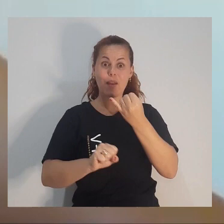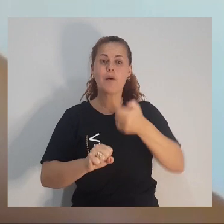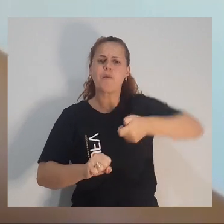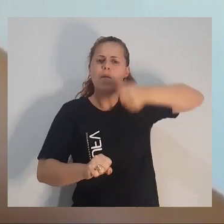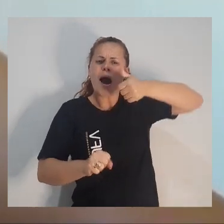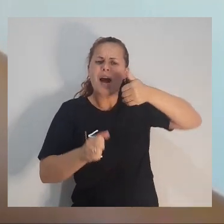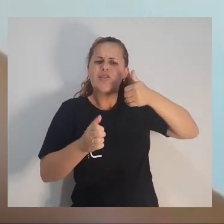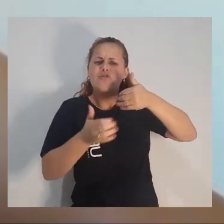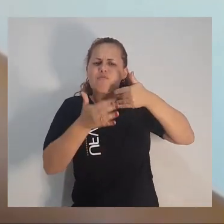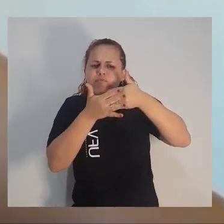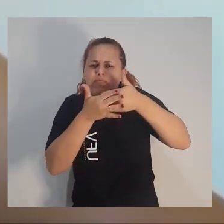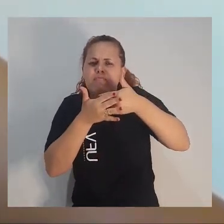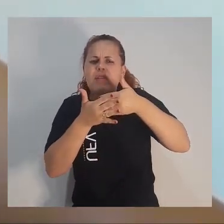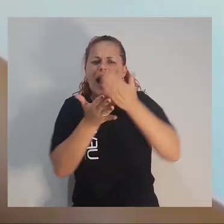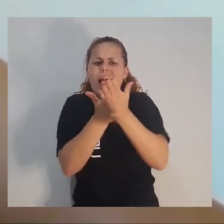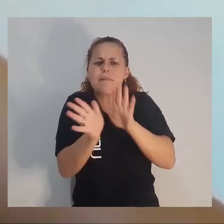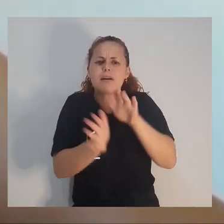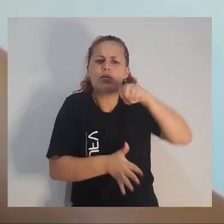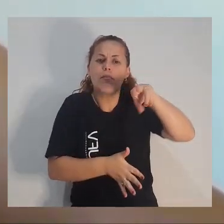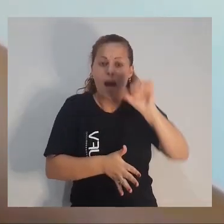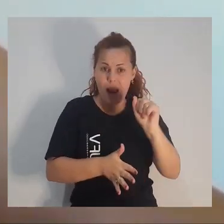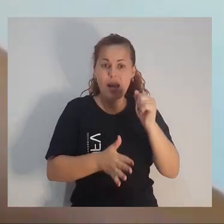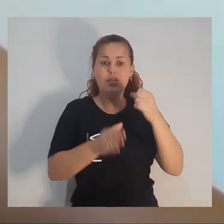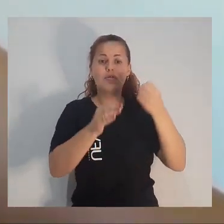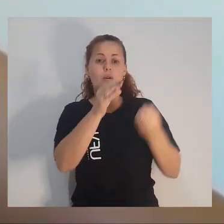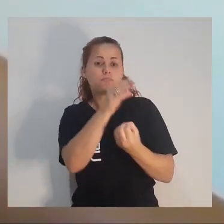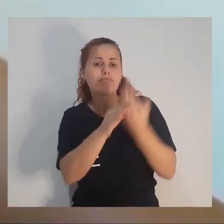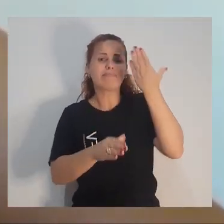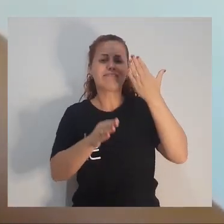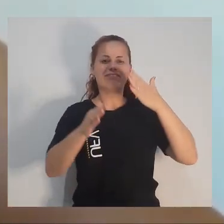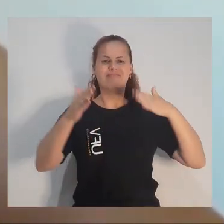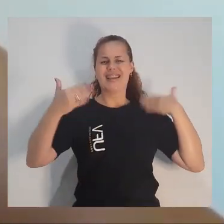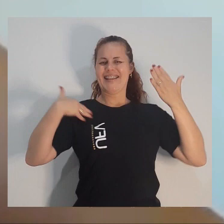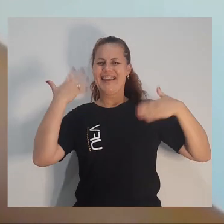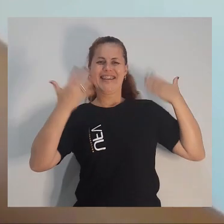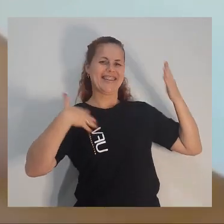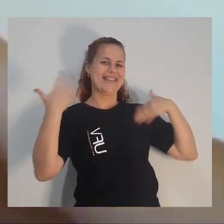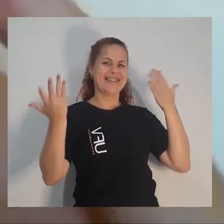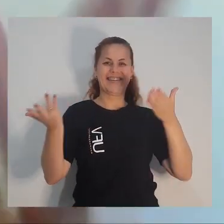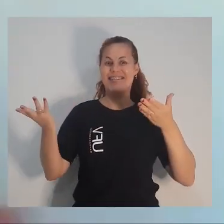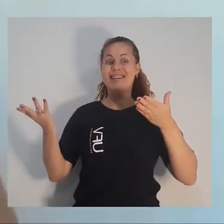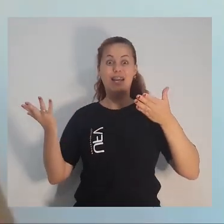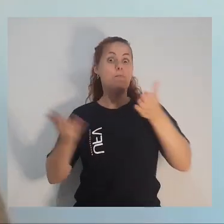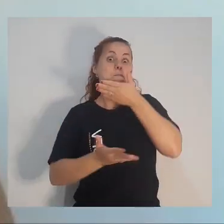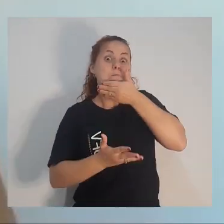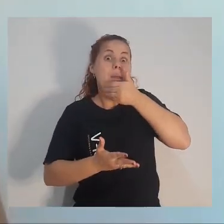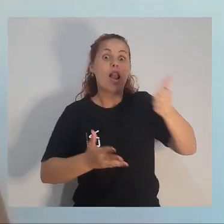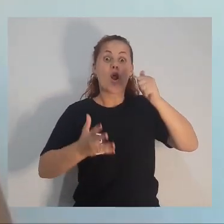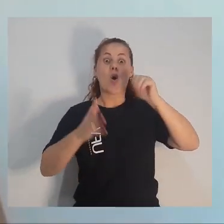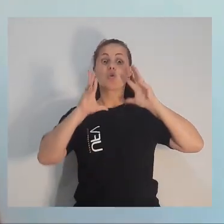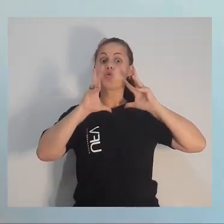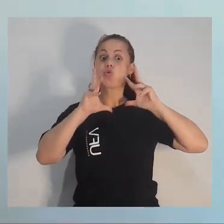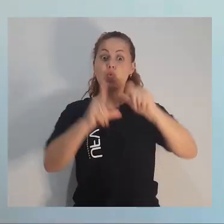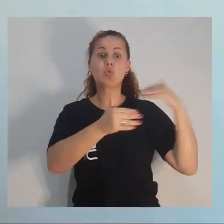de março, e já estou colhendo frutos que têm me enchido de alegria. Mas acho que a parte mais engrandecedora de toda essa